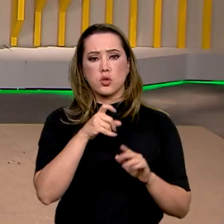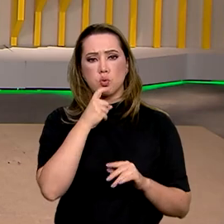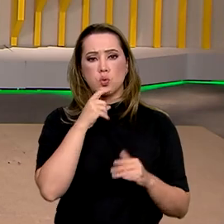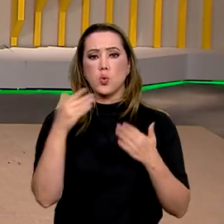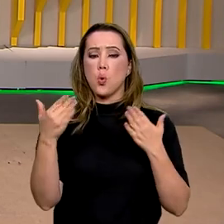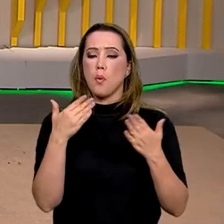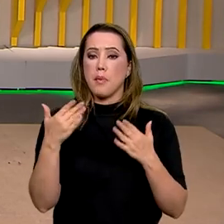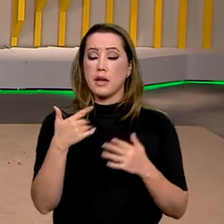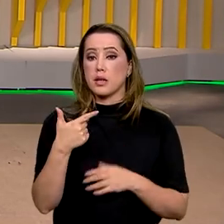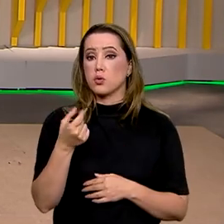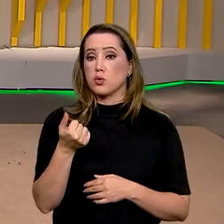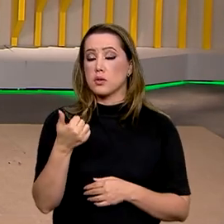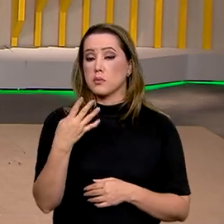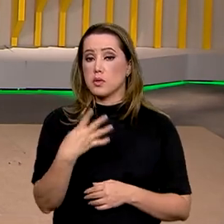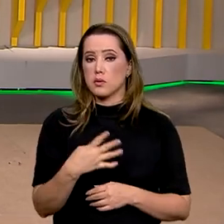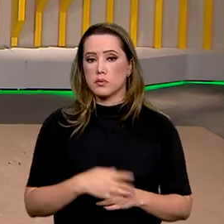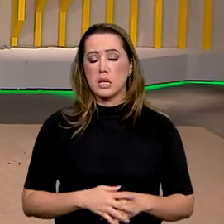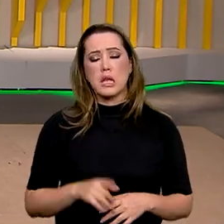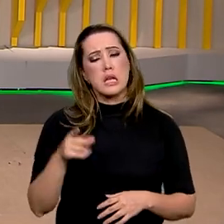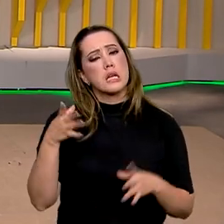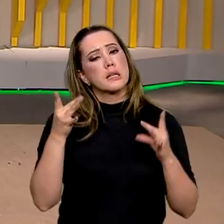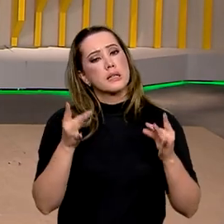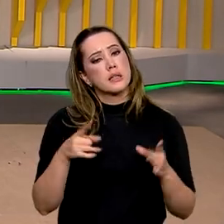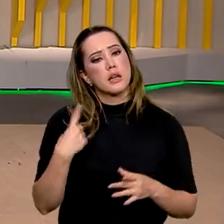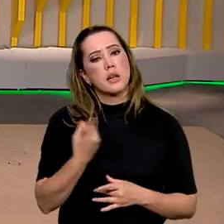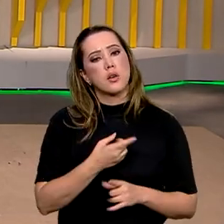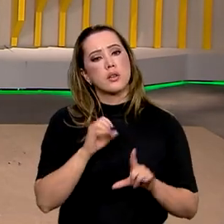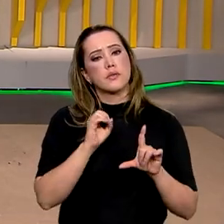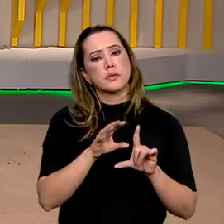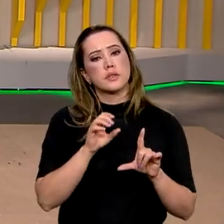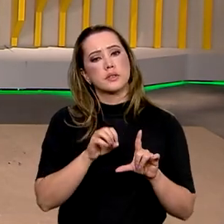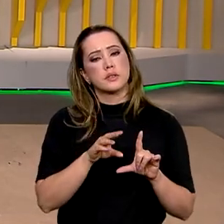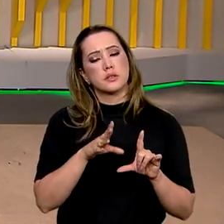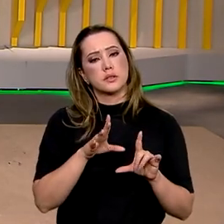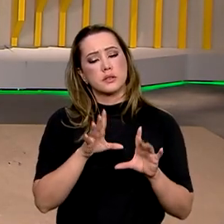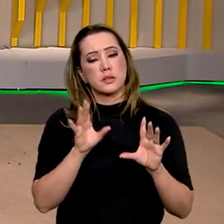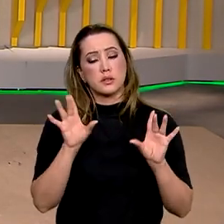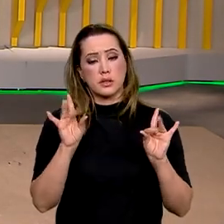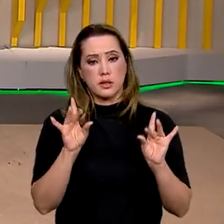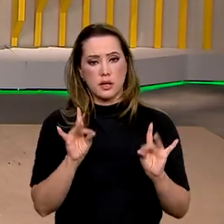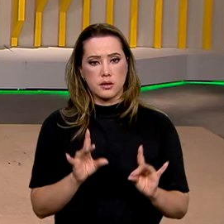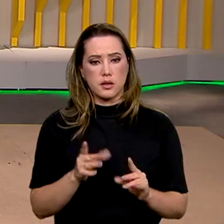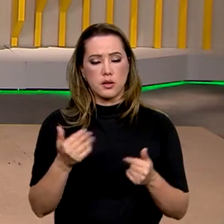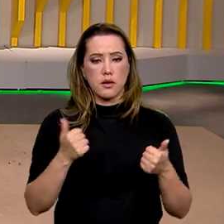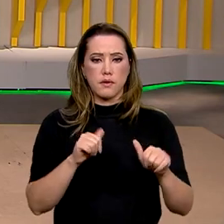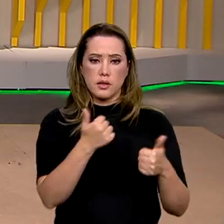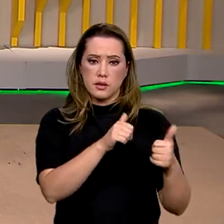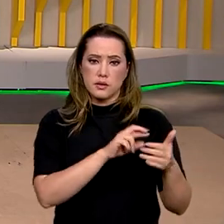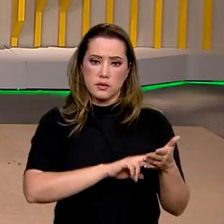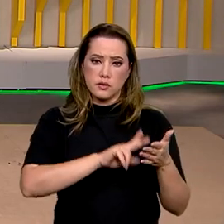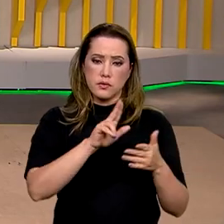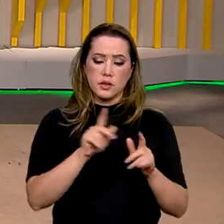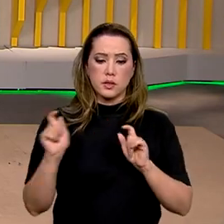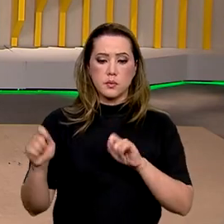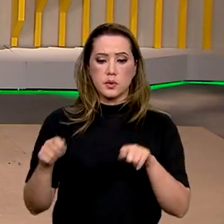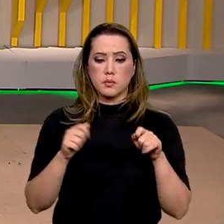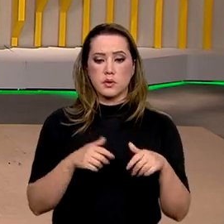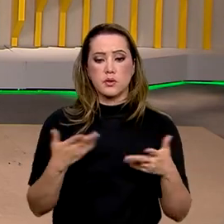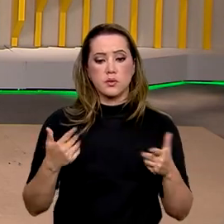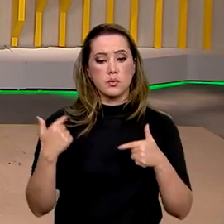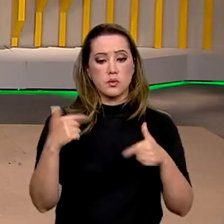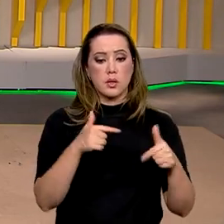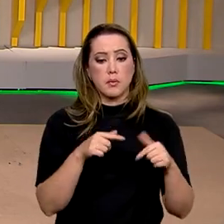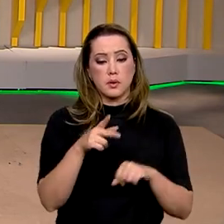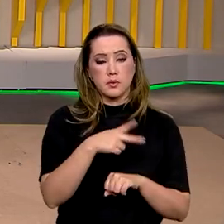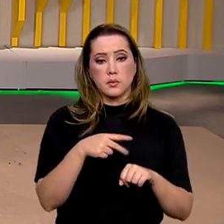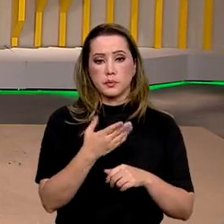2014. Quem tem mais detalhes ao vivo sobre essa pesquisa, que analisa diferentes aspectos do mercado de trabalho